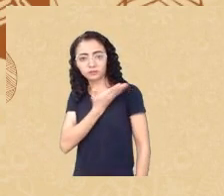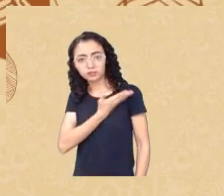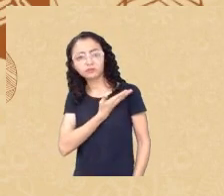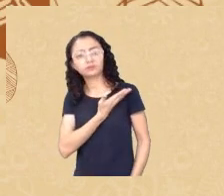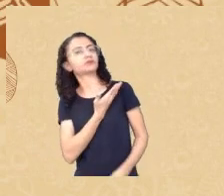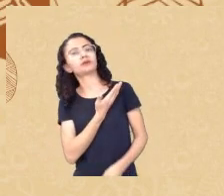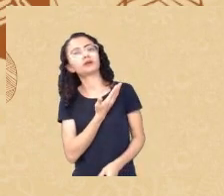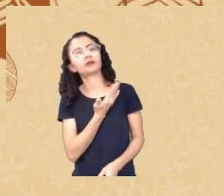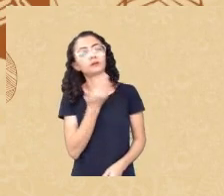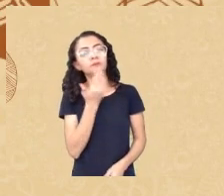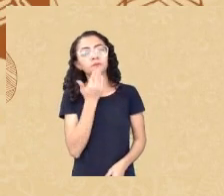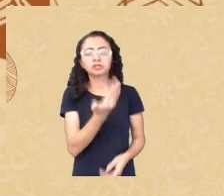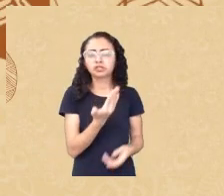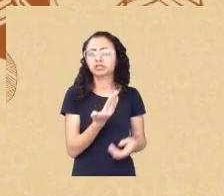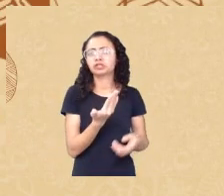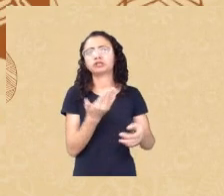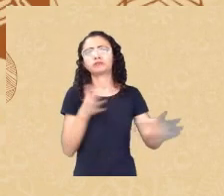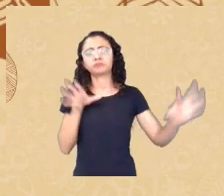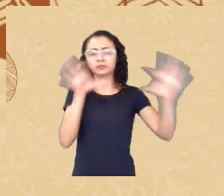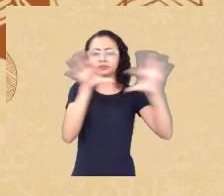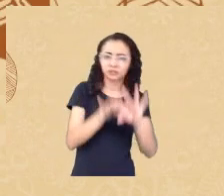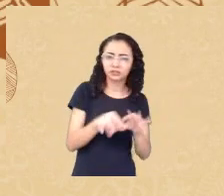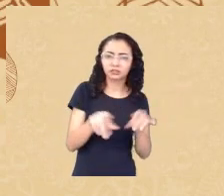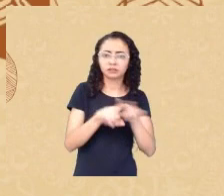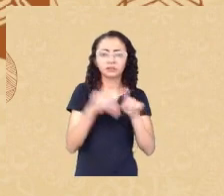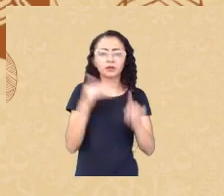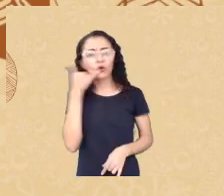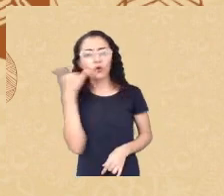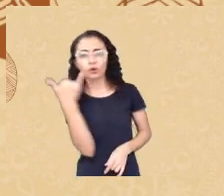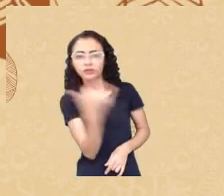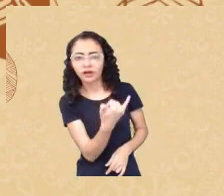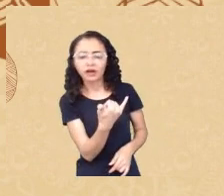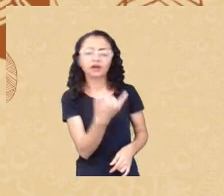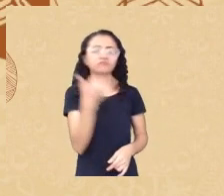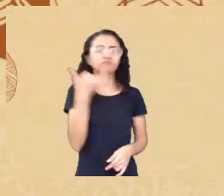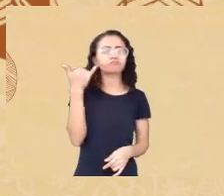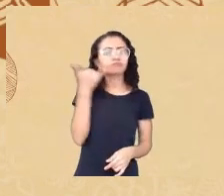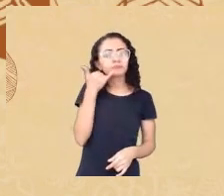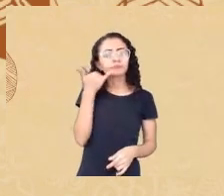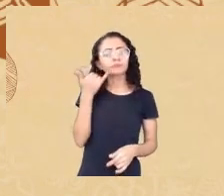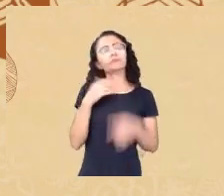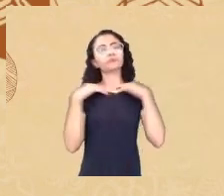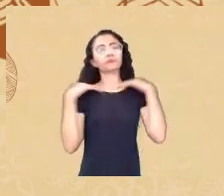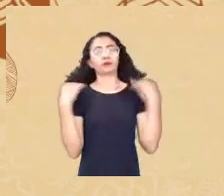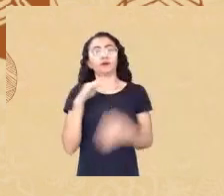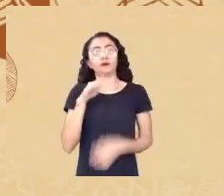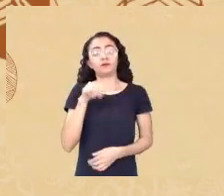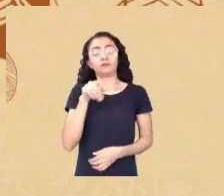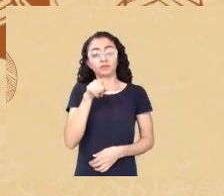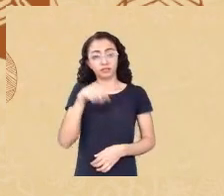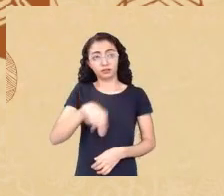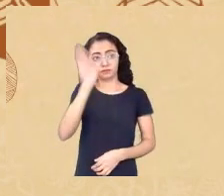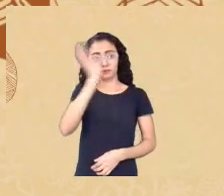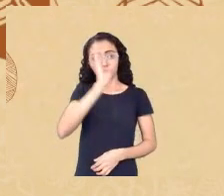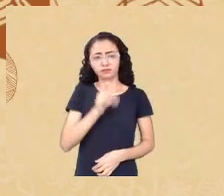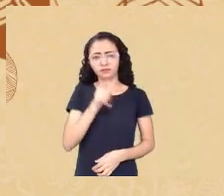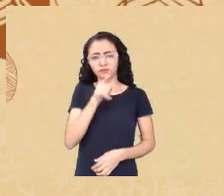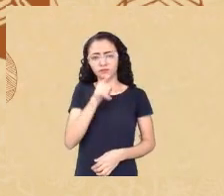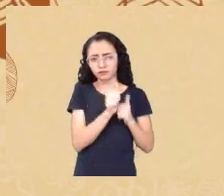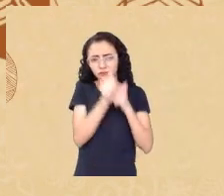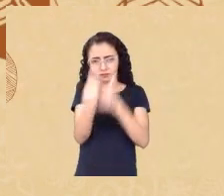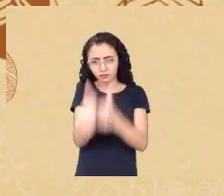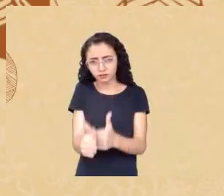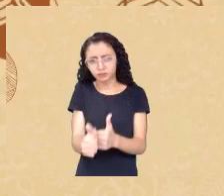gente está super aberto no Brasil Flávia você deve ter acompanhado a gente tem passado por muitas dificuldades na